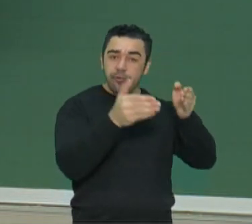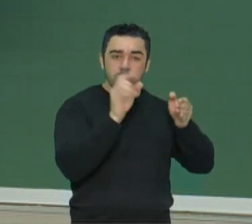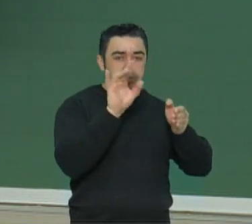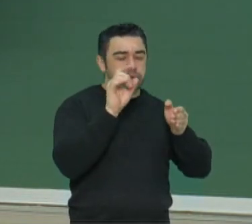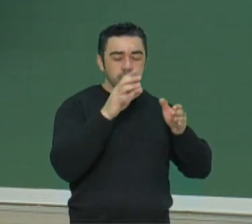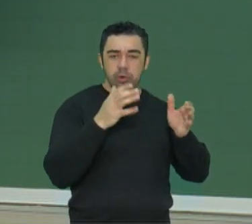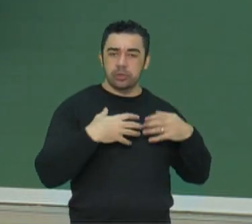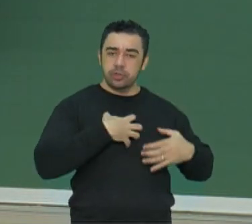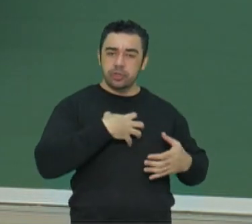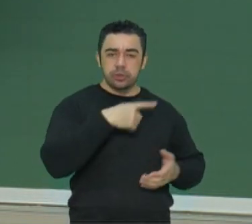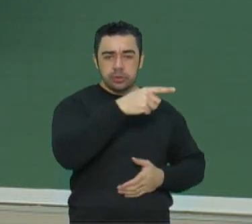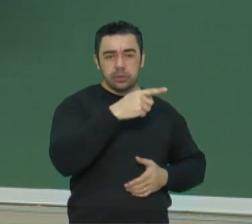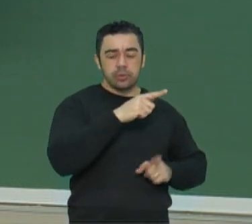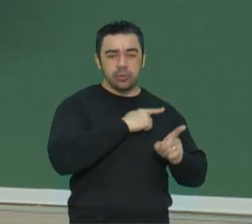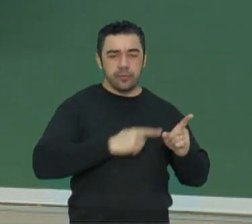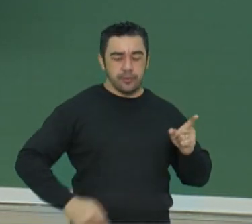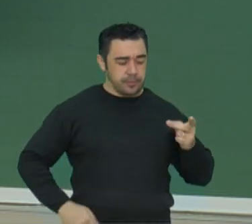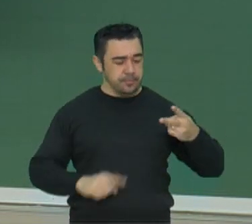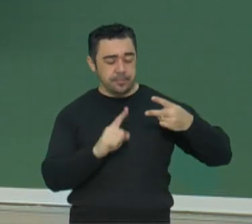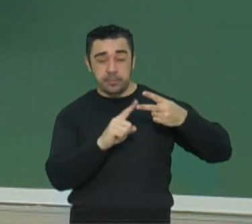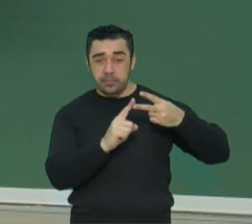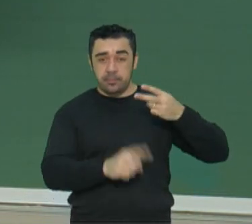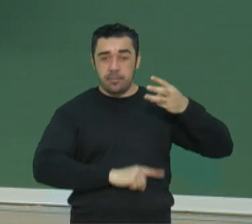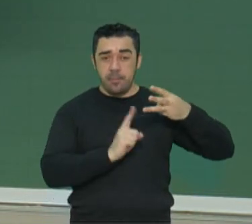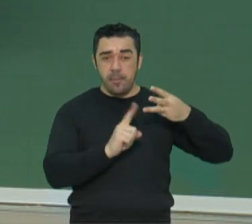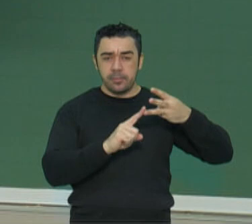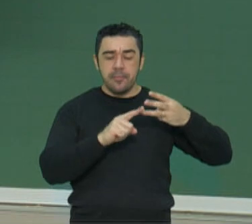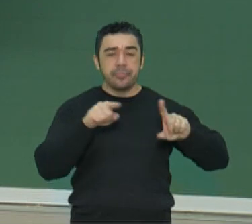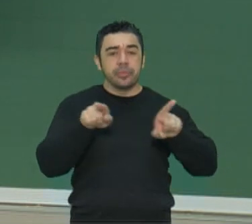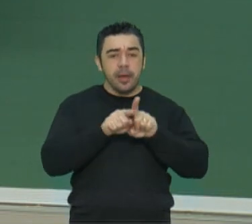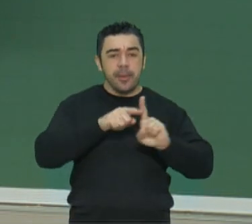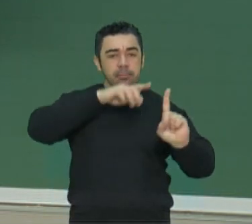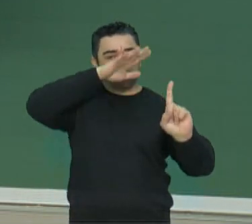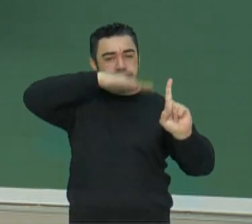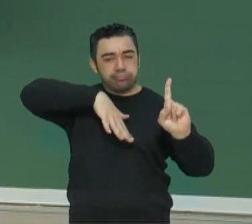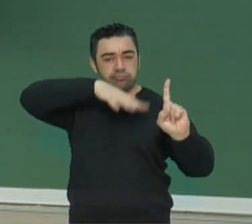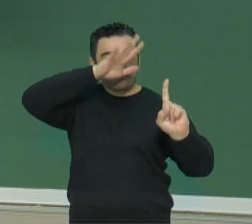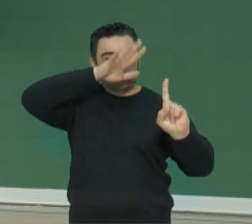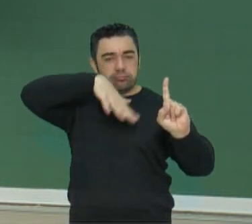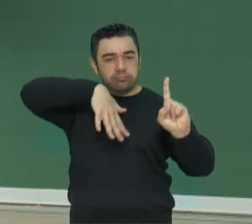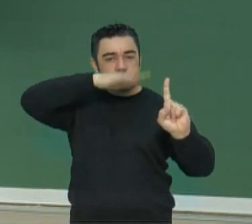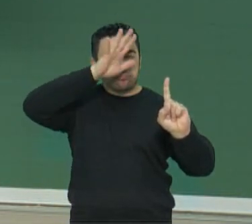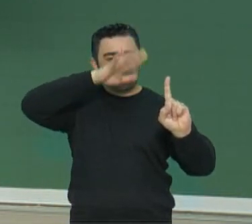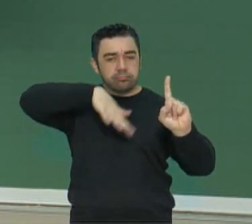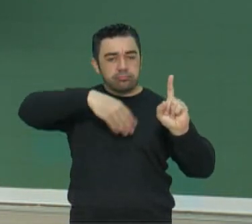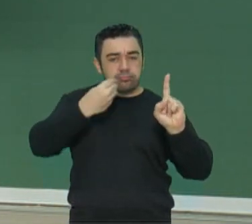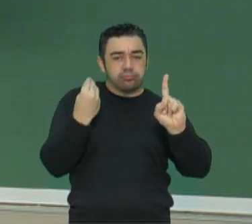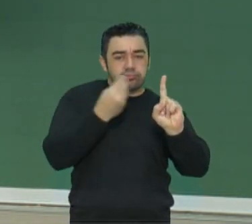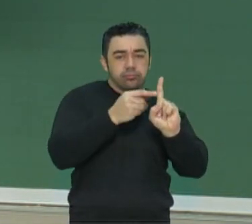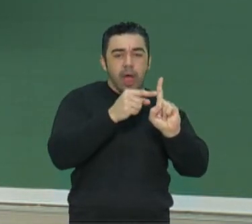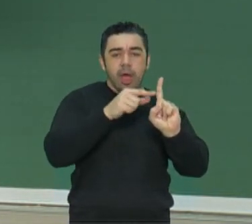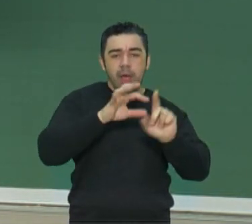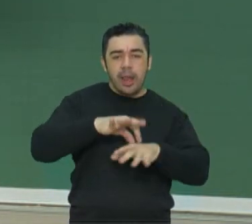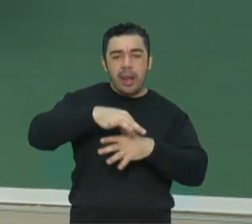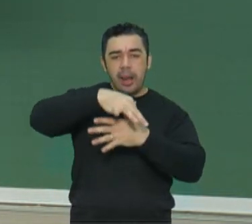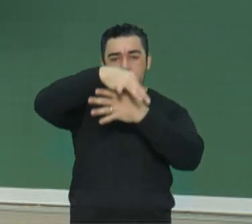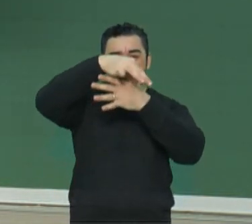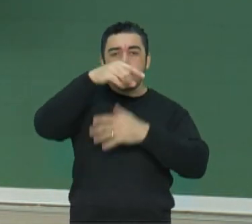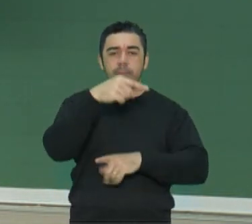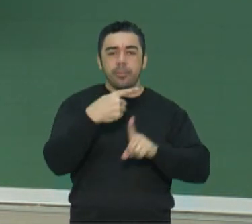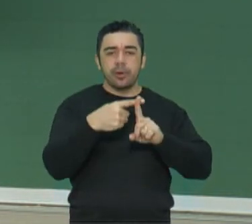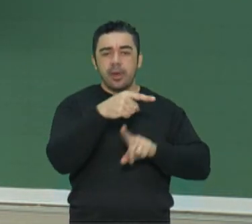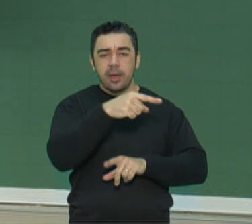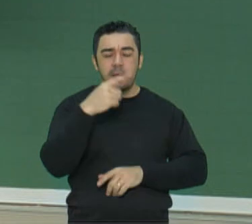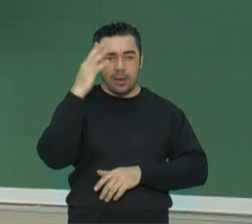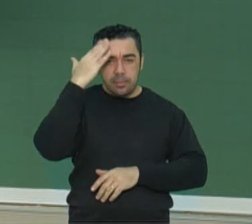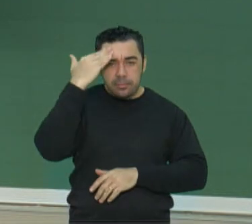Ainda, culto ao líder. Essa figura cultuada, esse líder é aquele que sabe dar as soluções para os problemas e